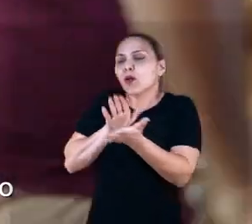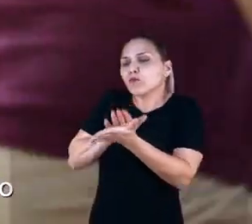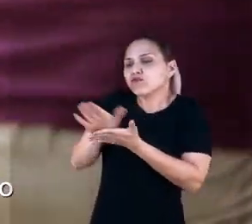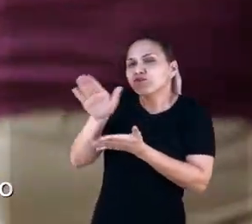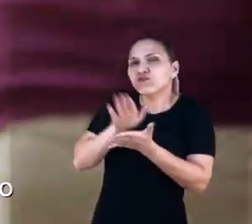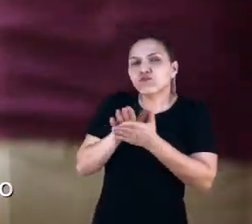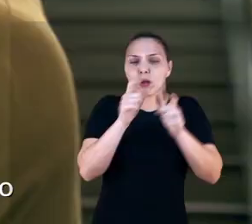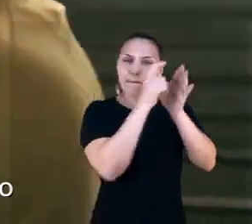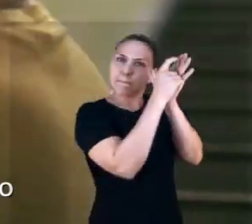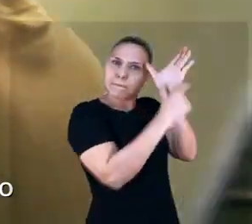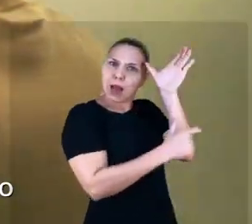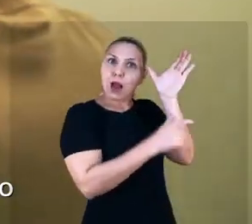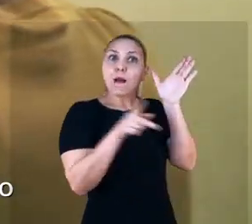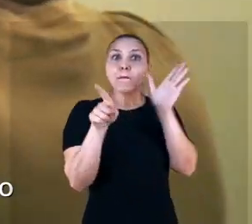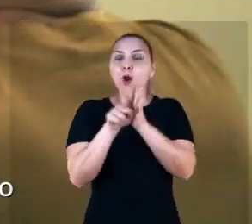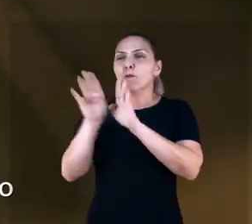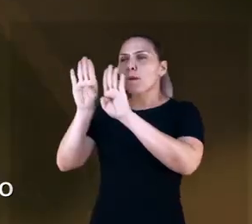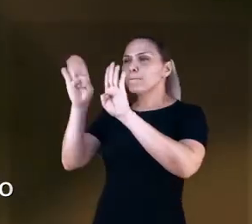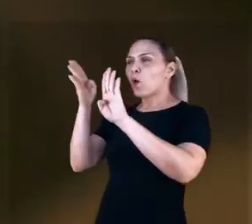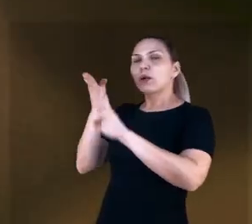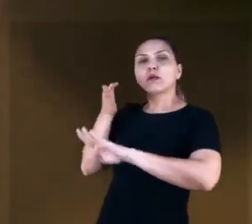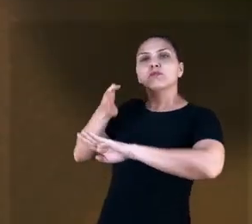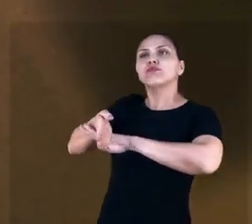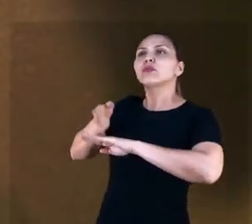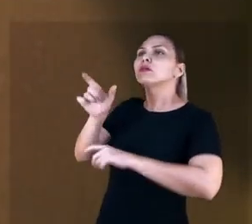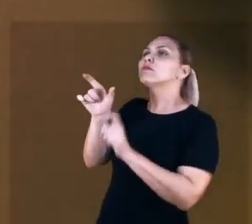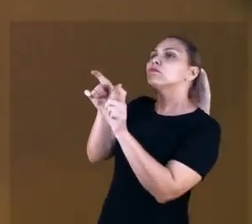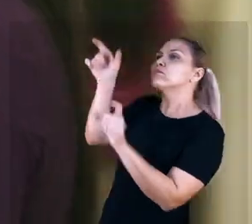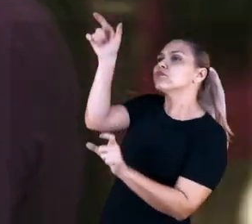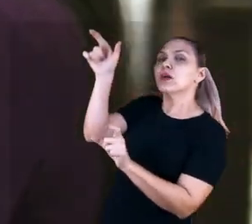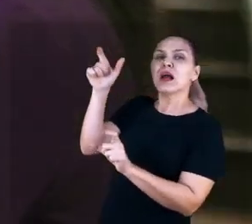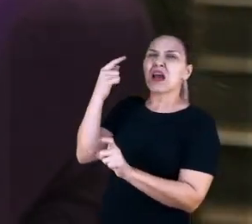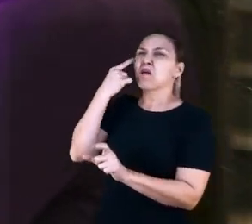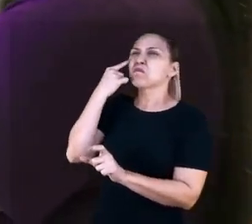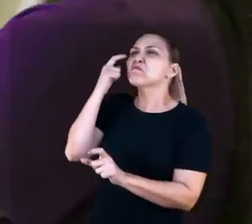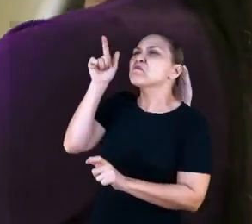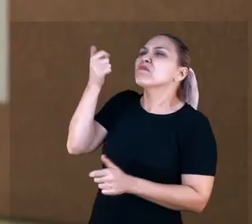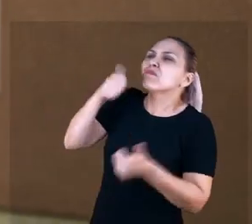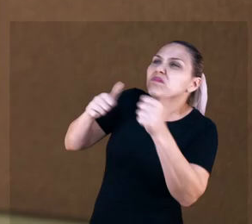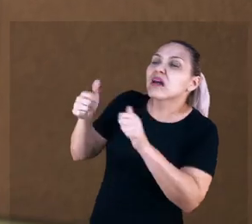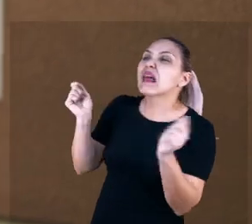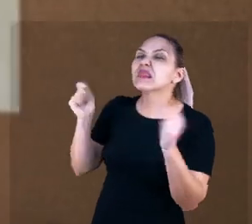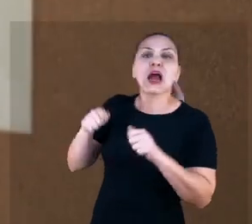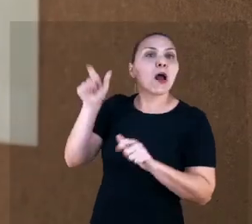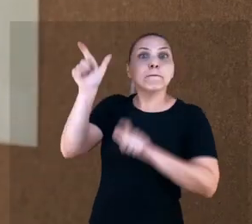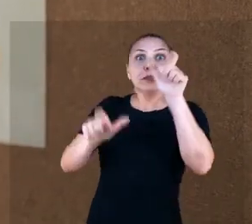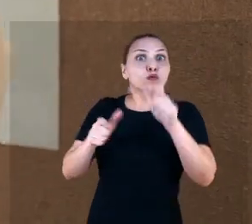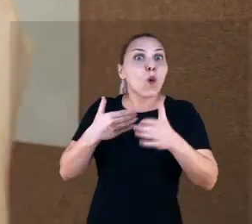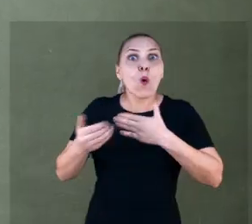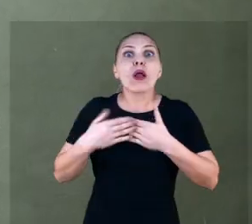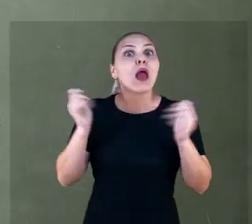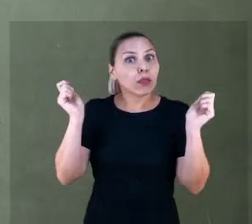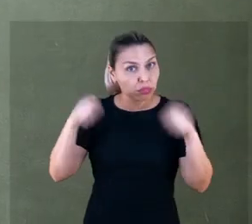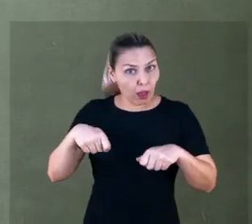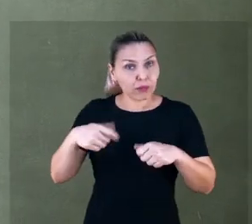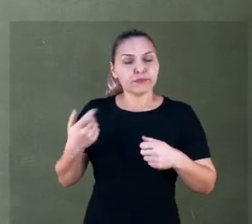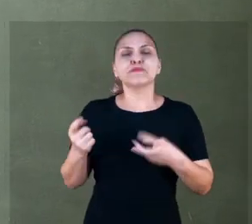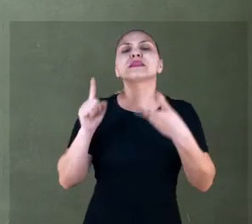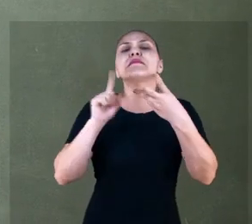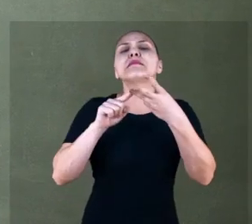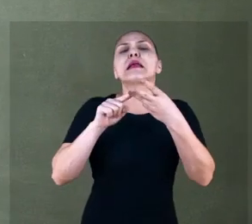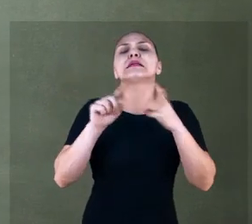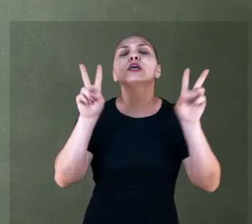boletim de urna é fixado na entrada da sessão e qualquer pessoa pode fazer a sua própria apuração. Fato 3.